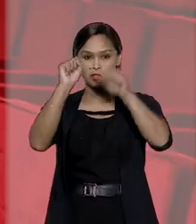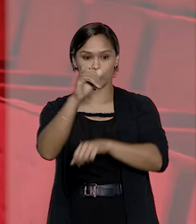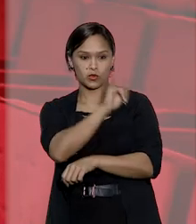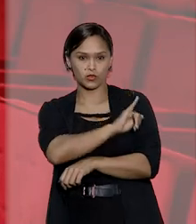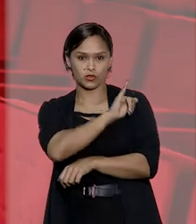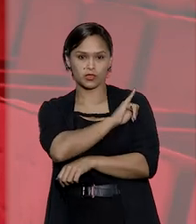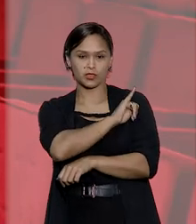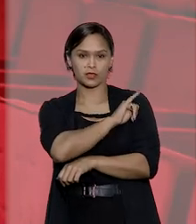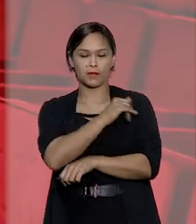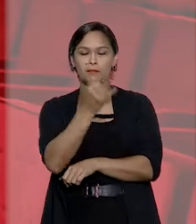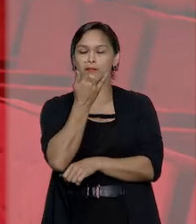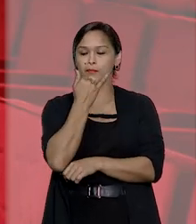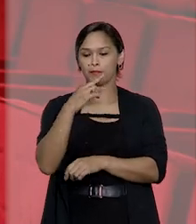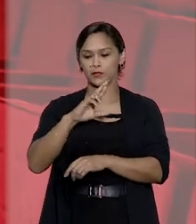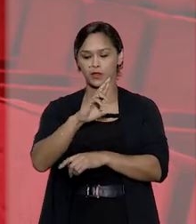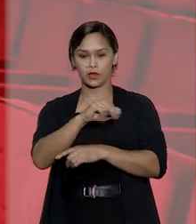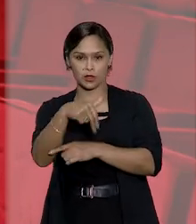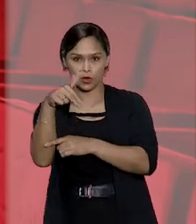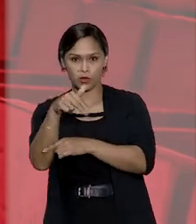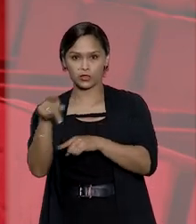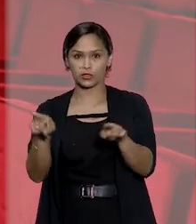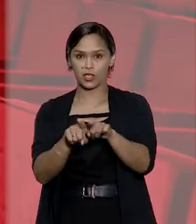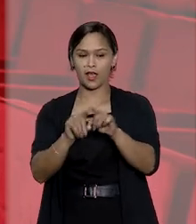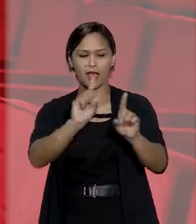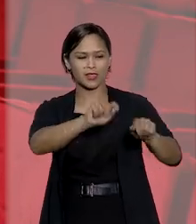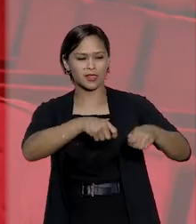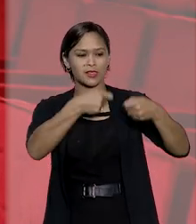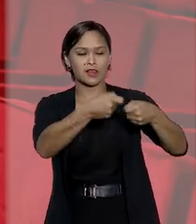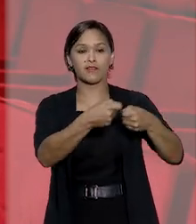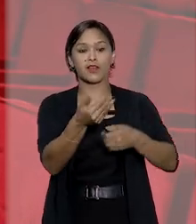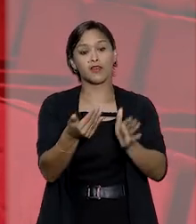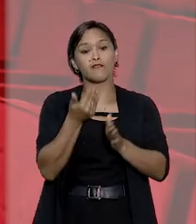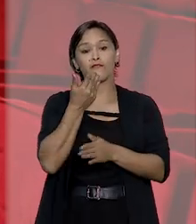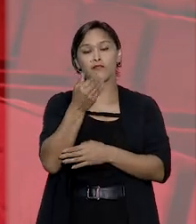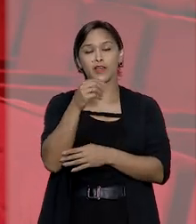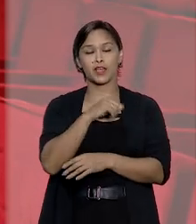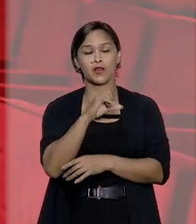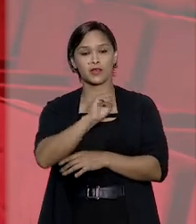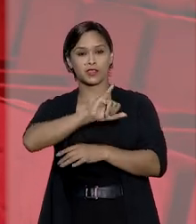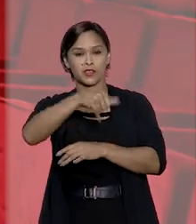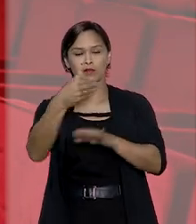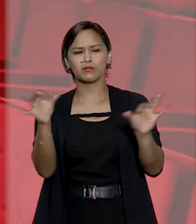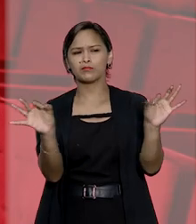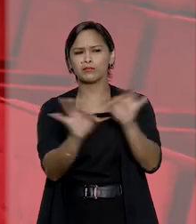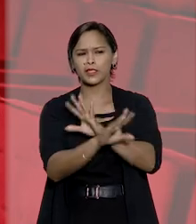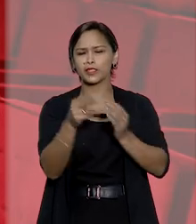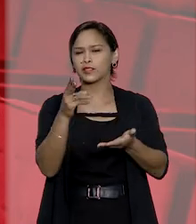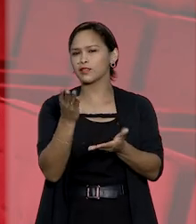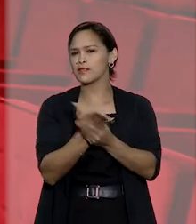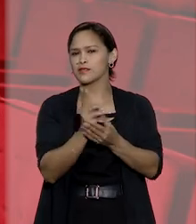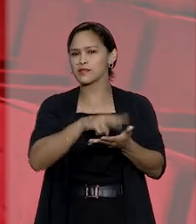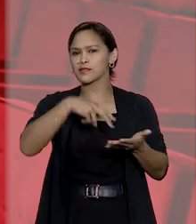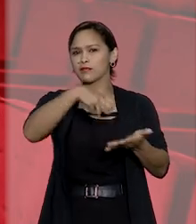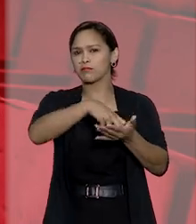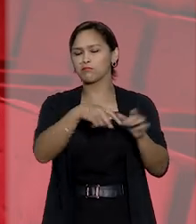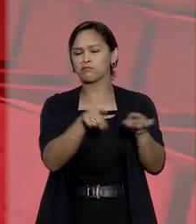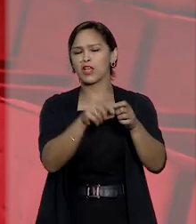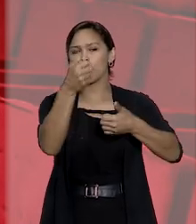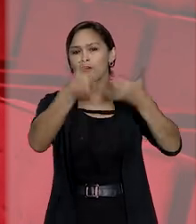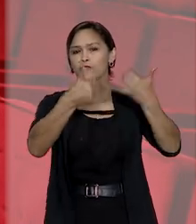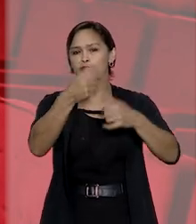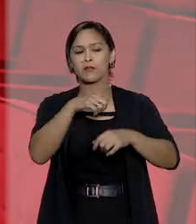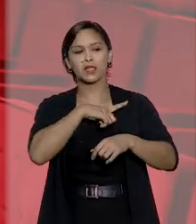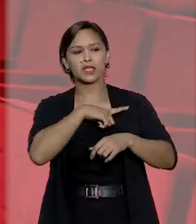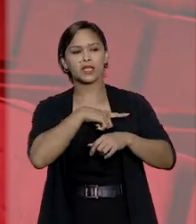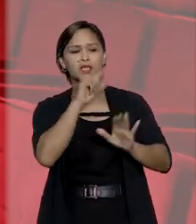Grande do Norte, a defesa de Marinho recorreu ao STJ para pedir o encerramento da ação penal, sob o argumento de que ele